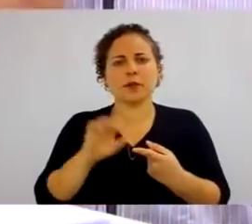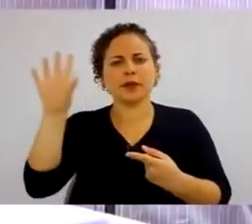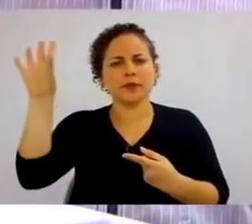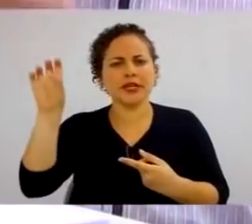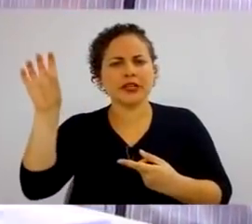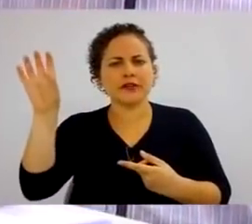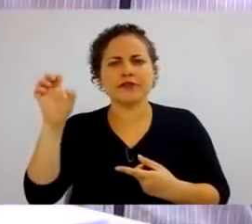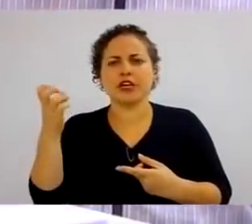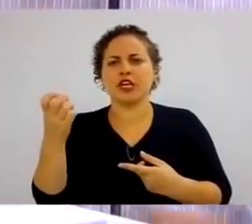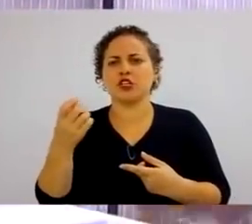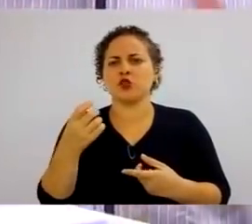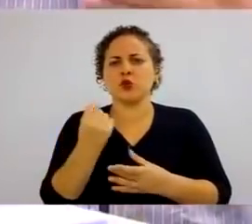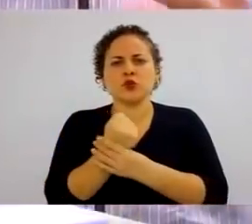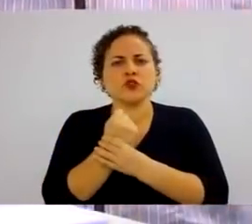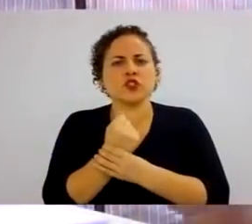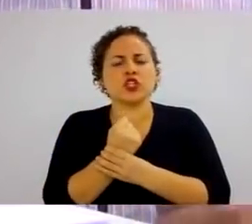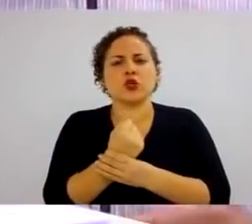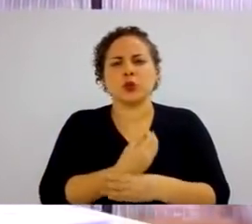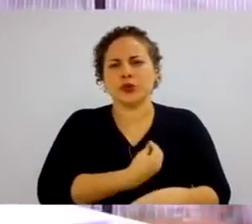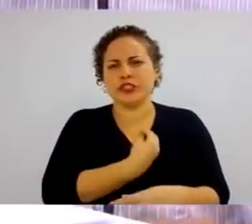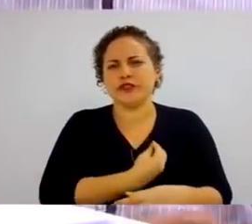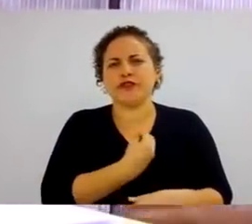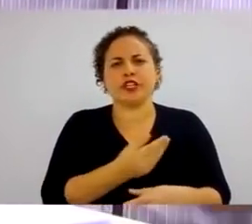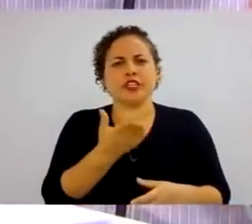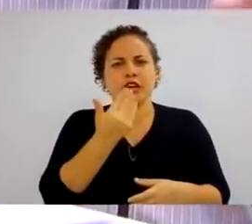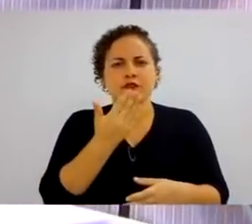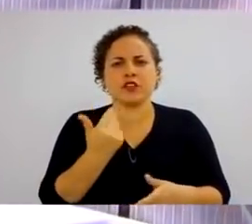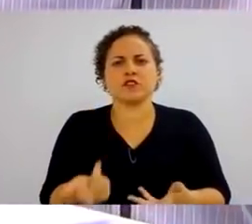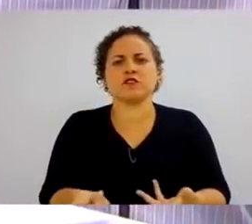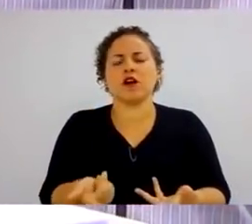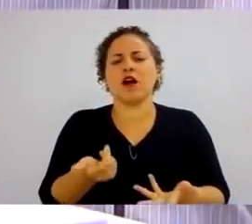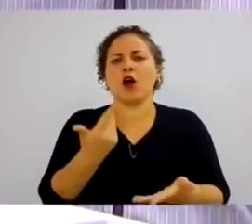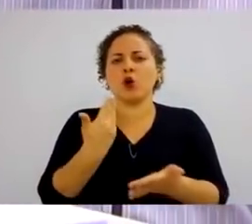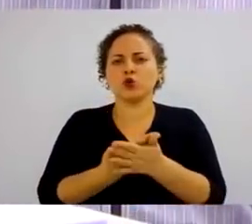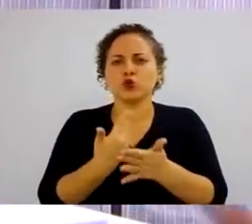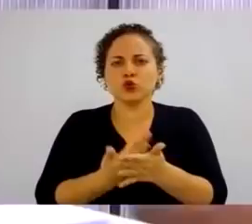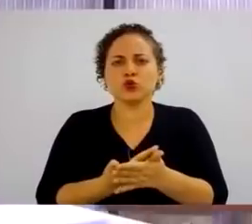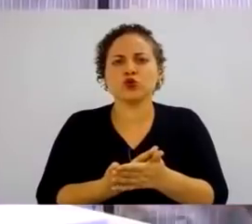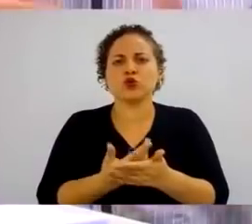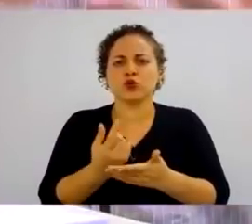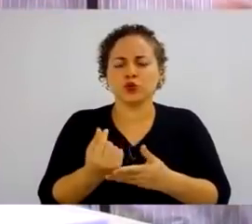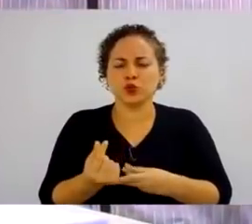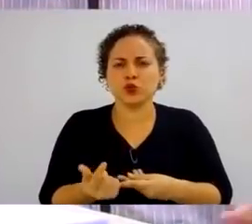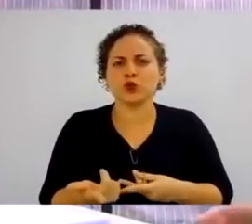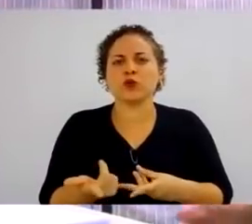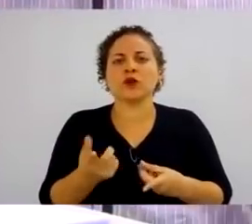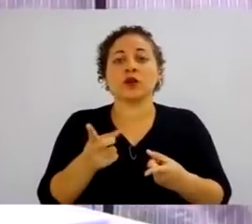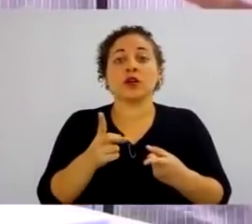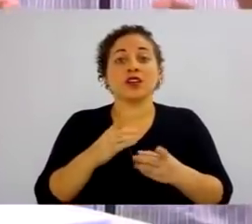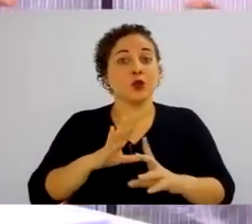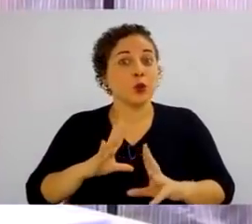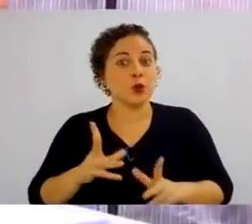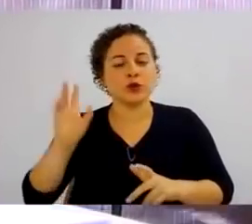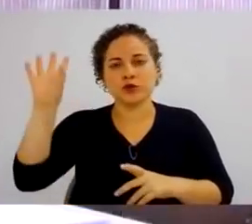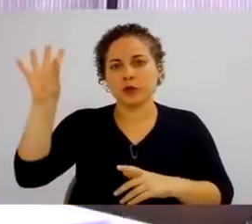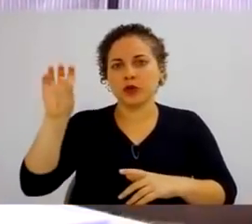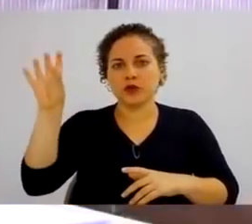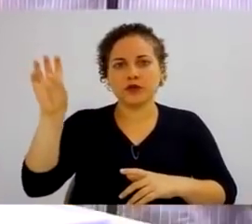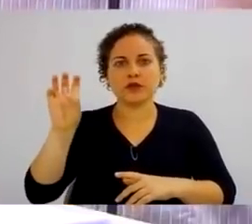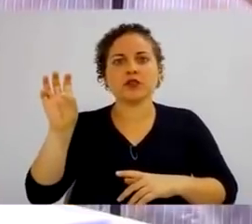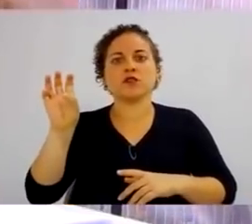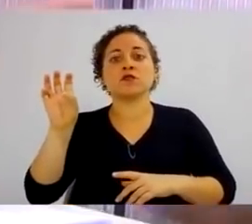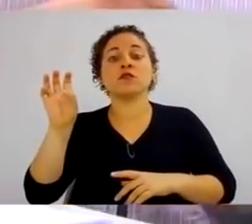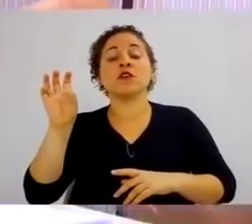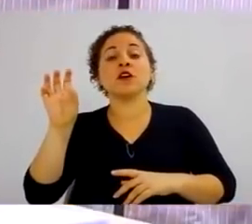benefícios. Seguro de vida, refeição, convênio, bolsas de estudos, todos os benefícios, eles fazem